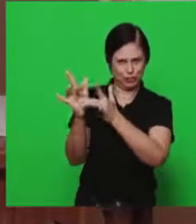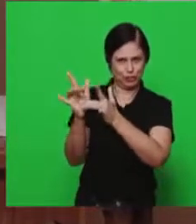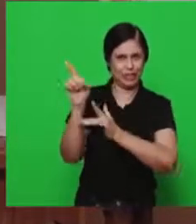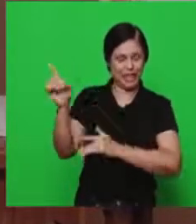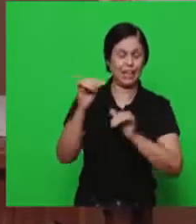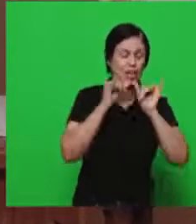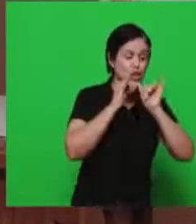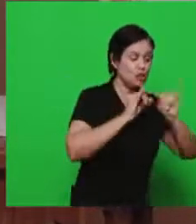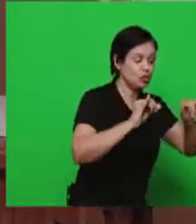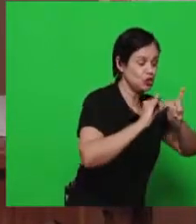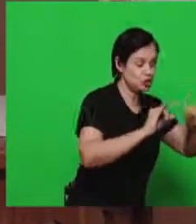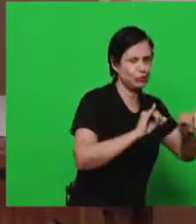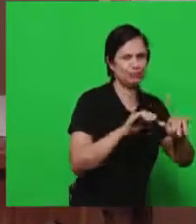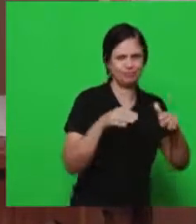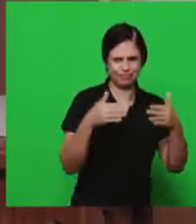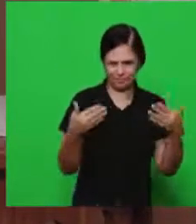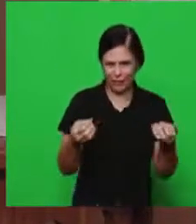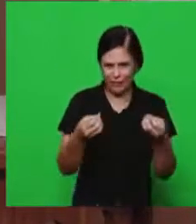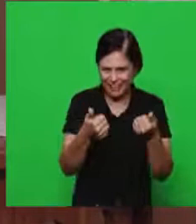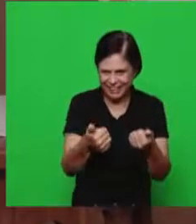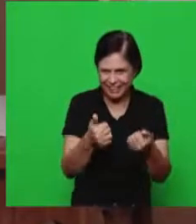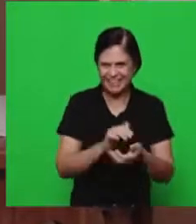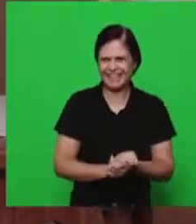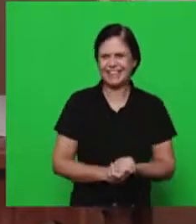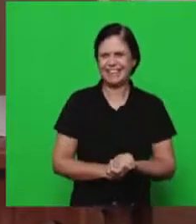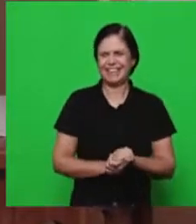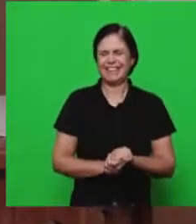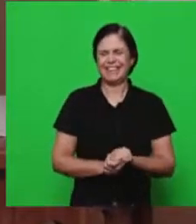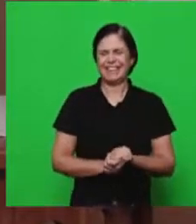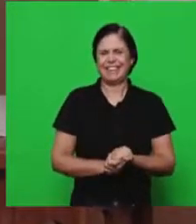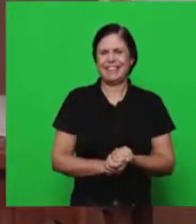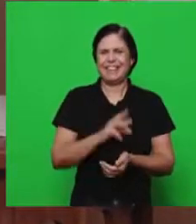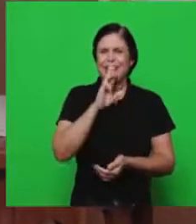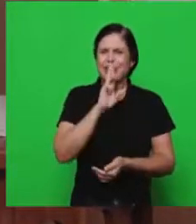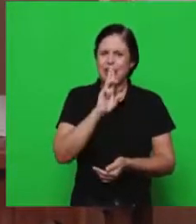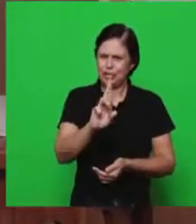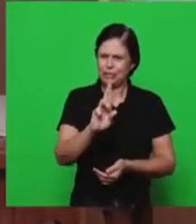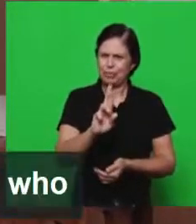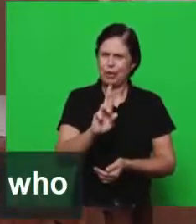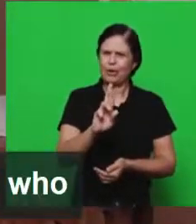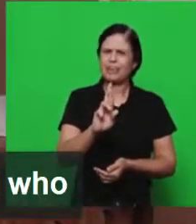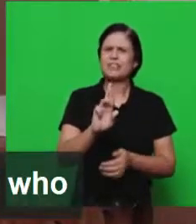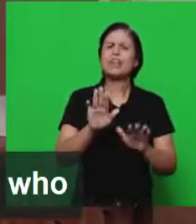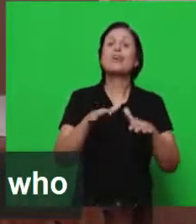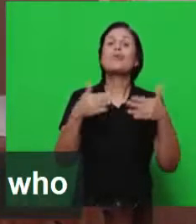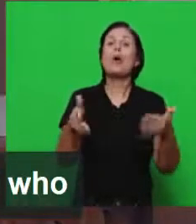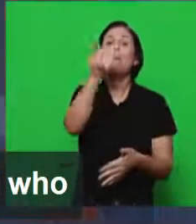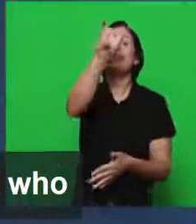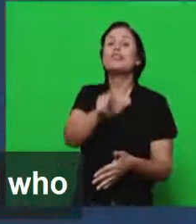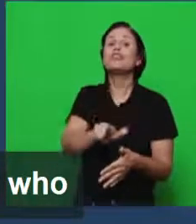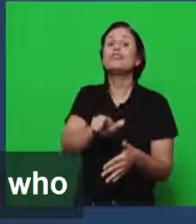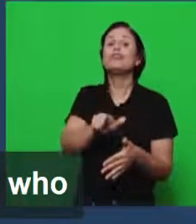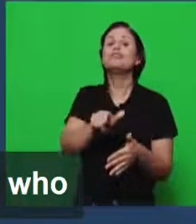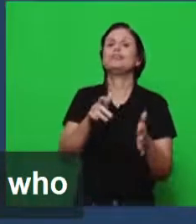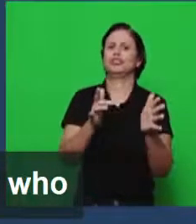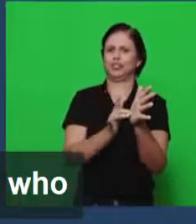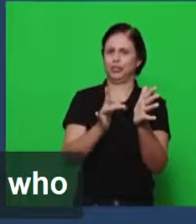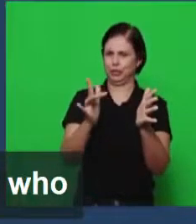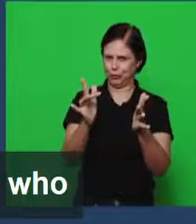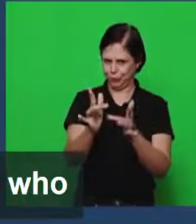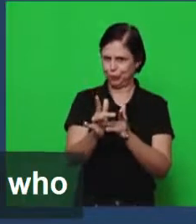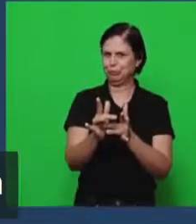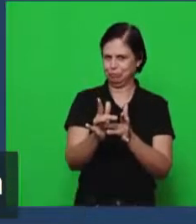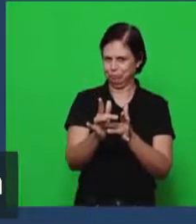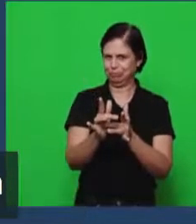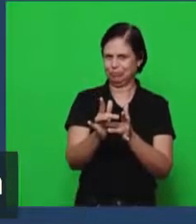interação ao vivo com os nossos irmãos, que está aqui, então, quem proferiu as sete parábolas foi o Senhor Jesus,